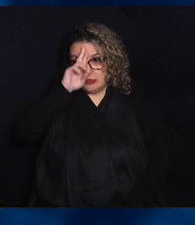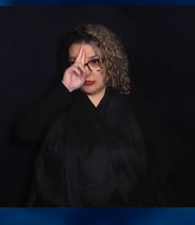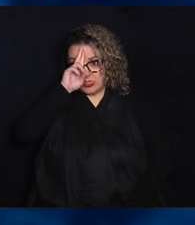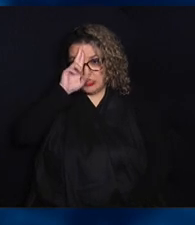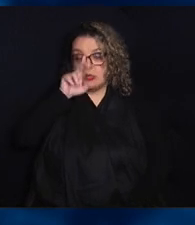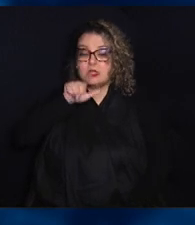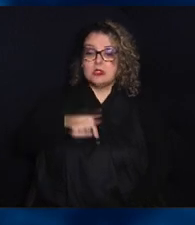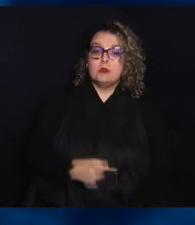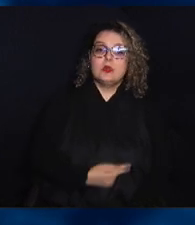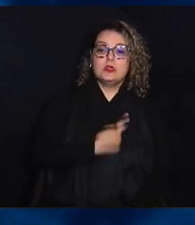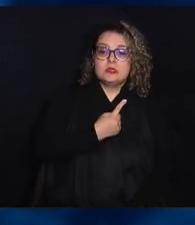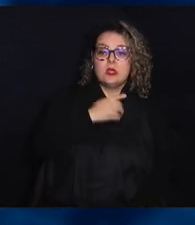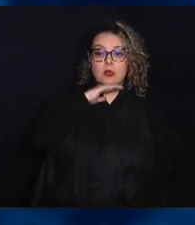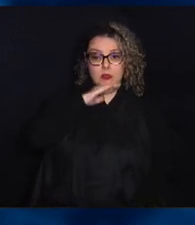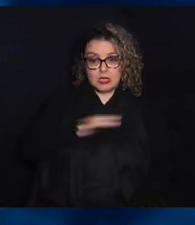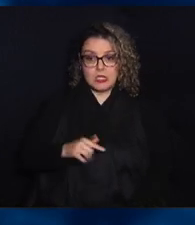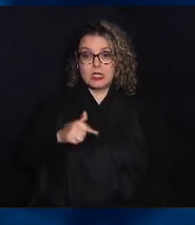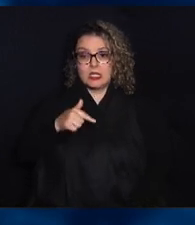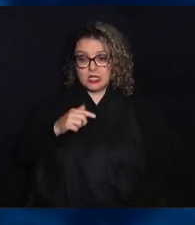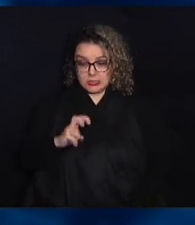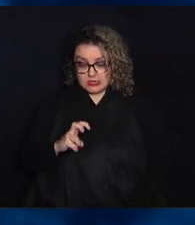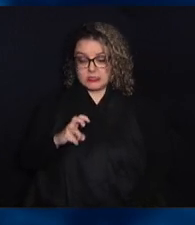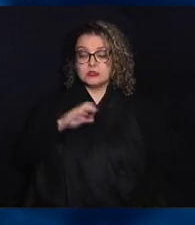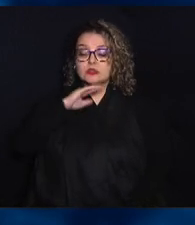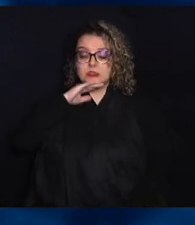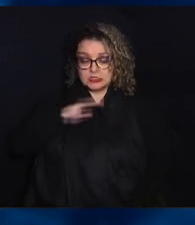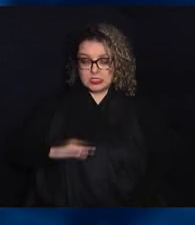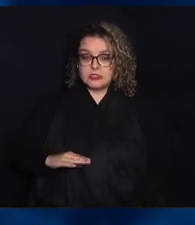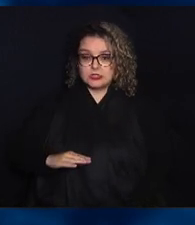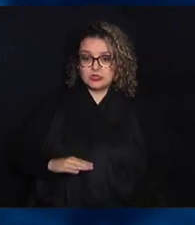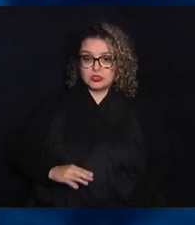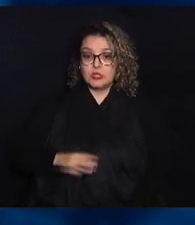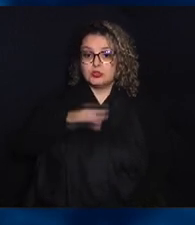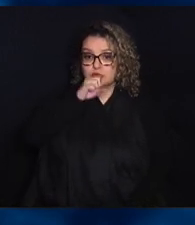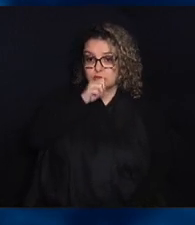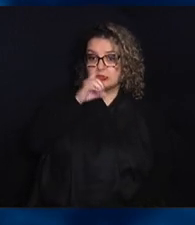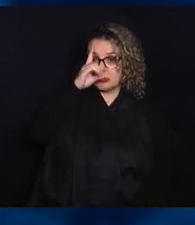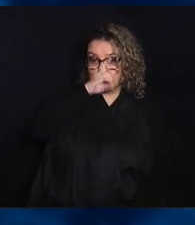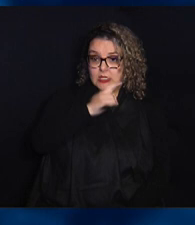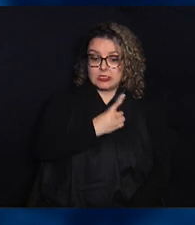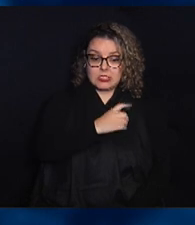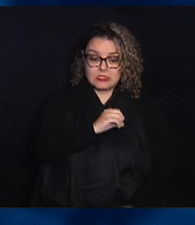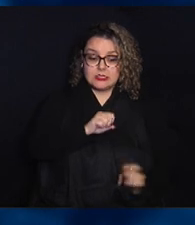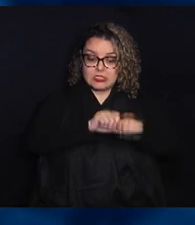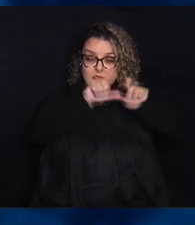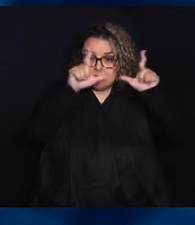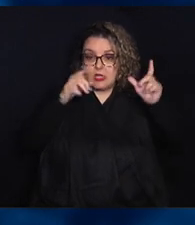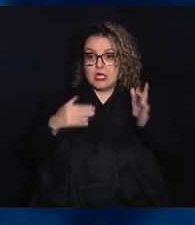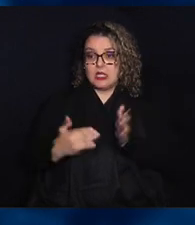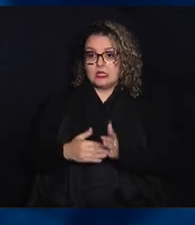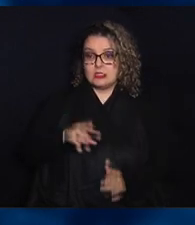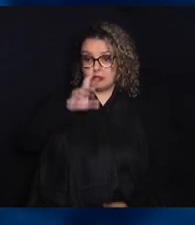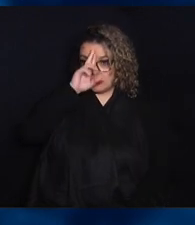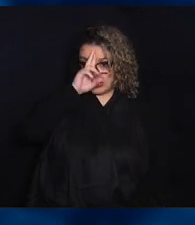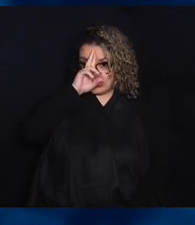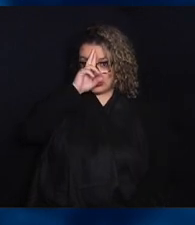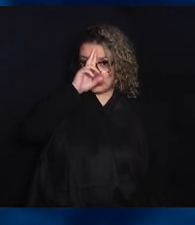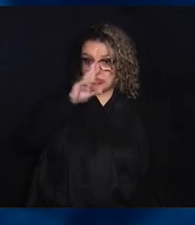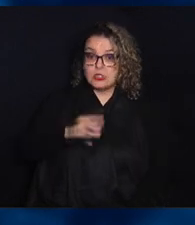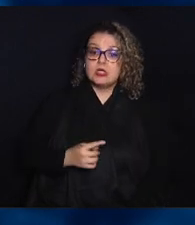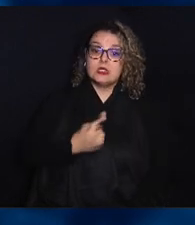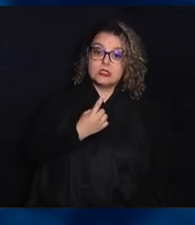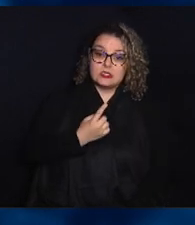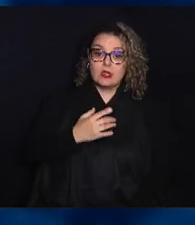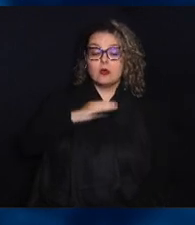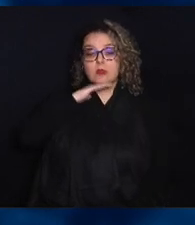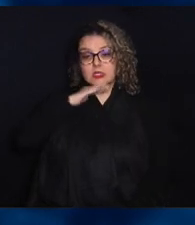E da 1 hora da tarde às 5 horas. Já no fim de semana, das 10 horas da manhã ao meio-dia. E da 1 hora